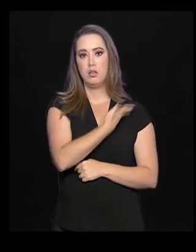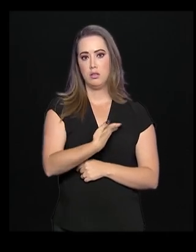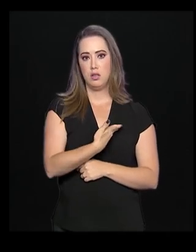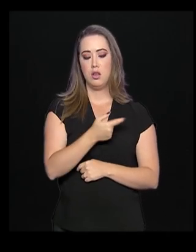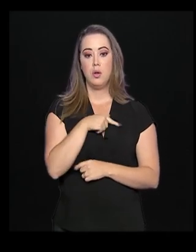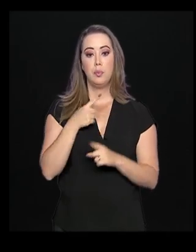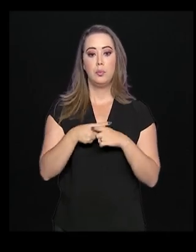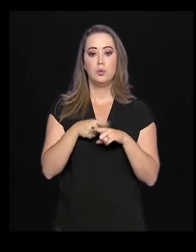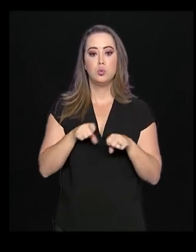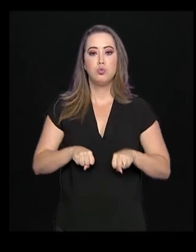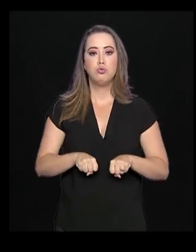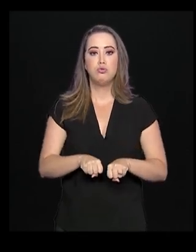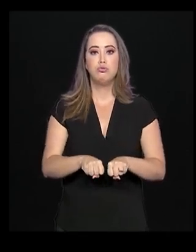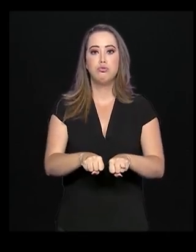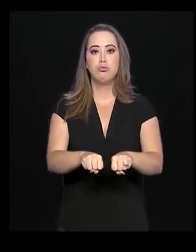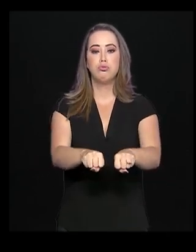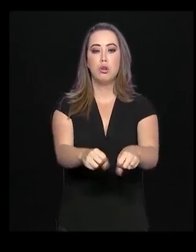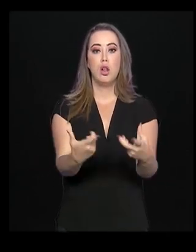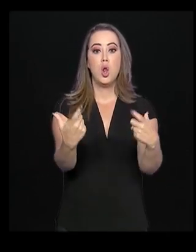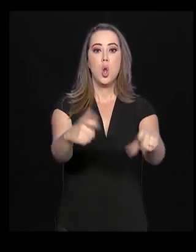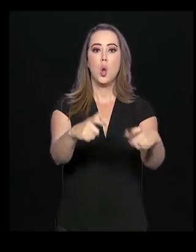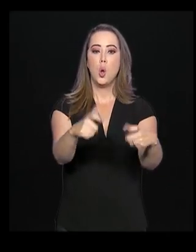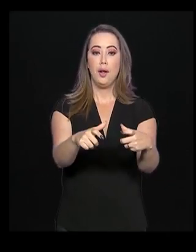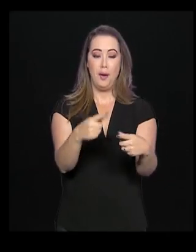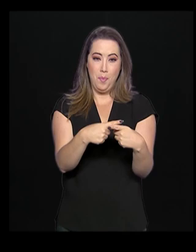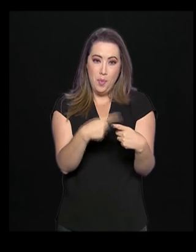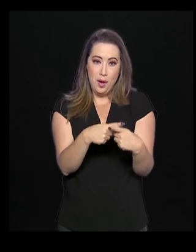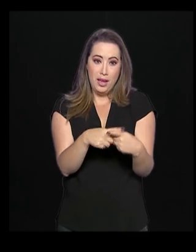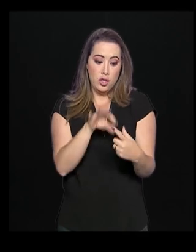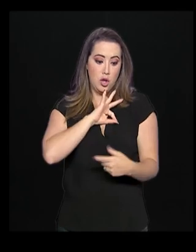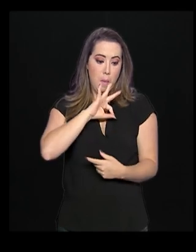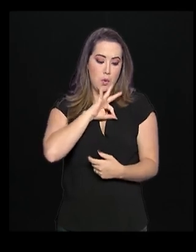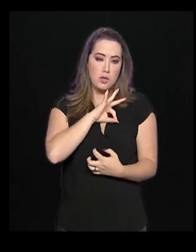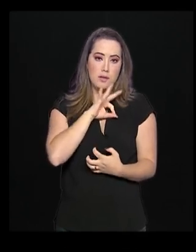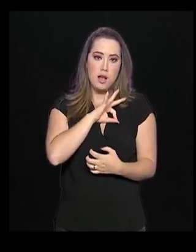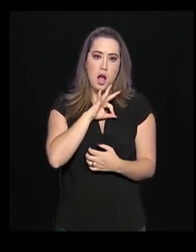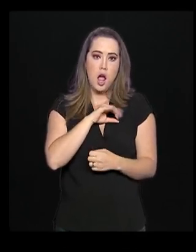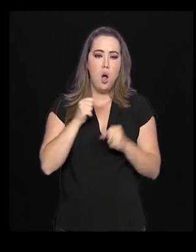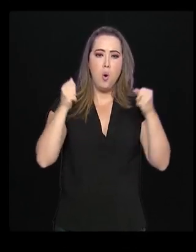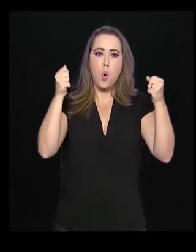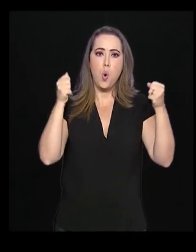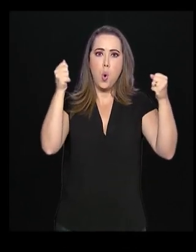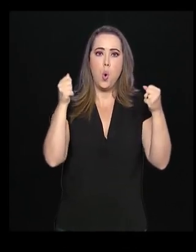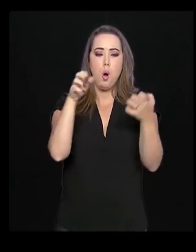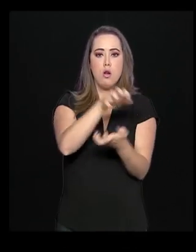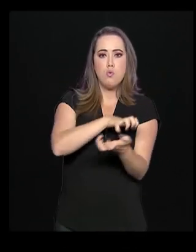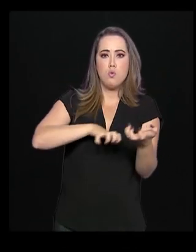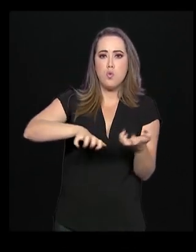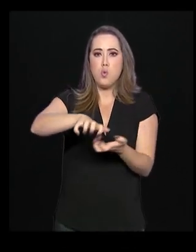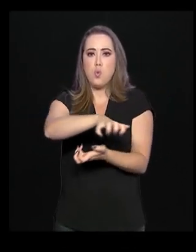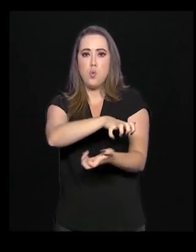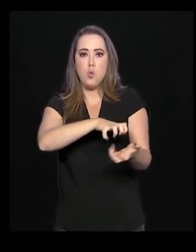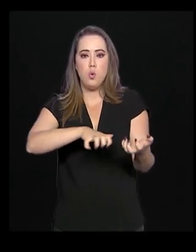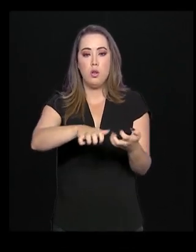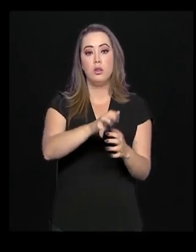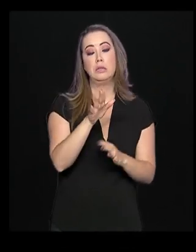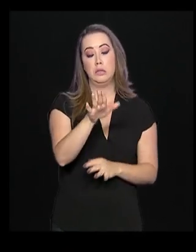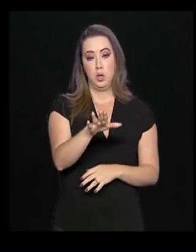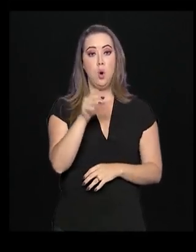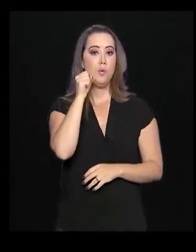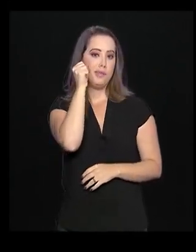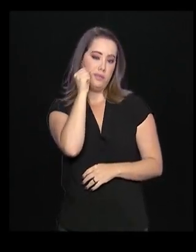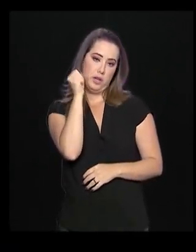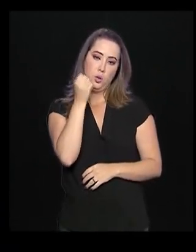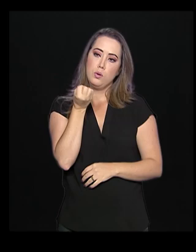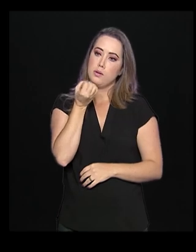entrar com uma retroescavadeira dentro de um quartel com policiais amotinados. O senador Cid Gomes passa bem. Ele estava no